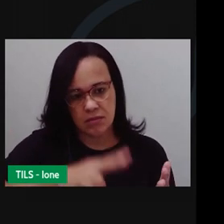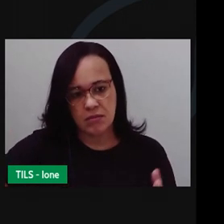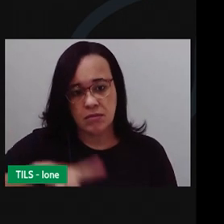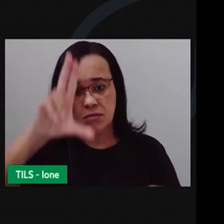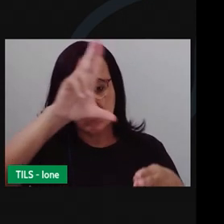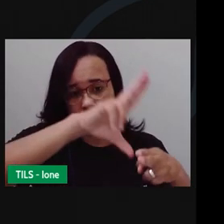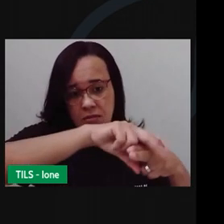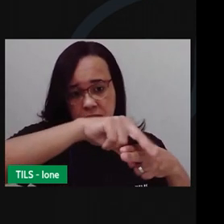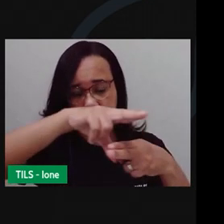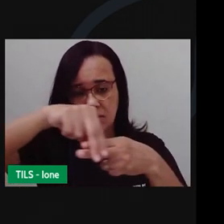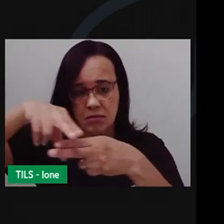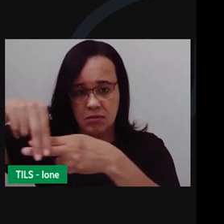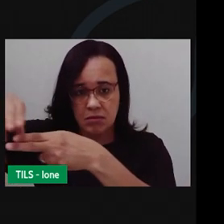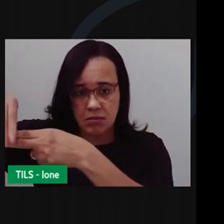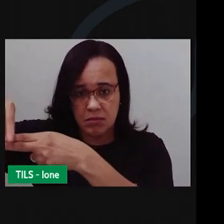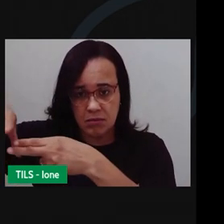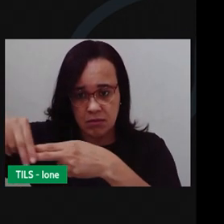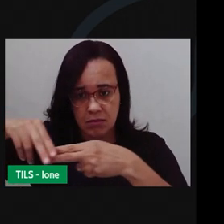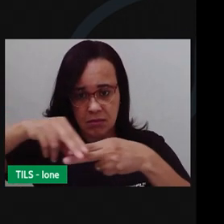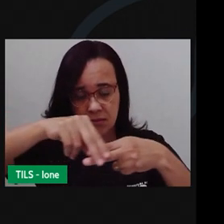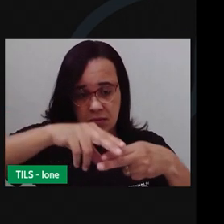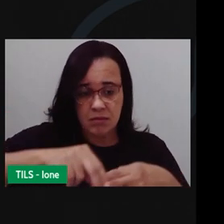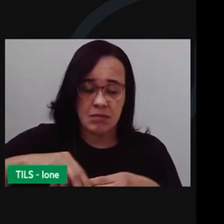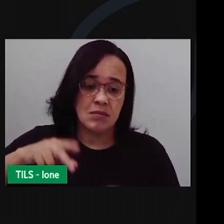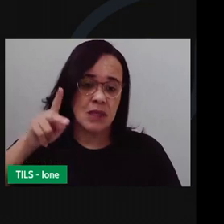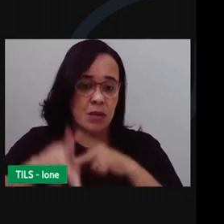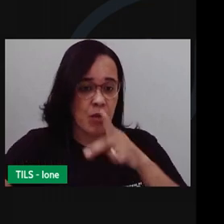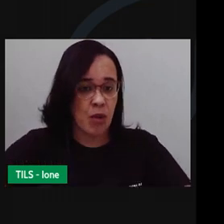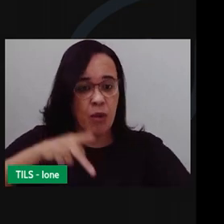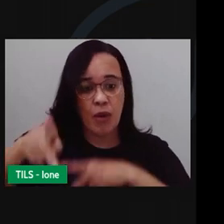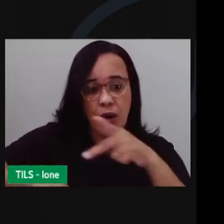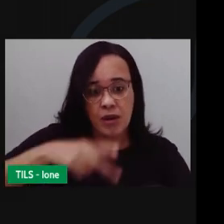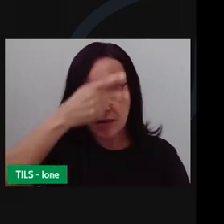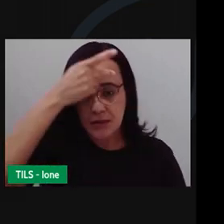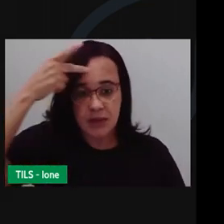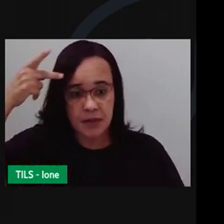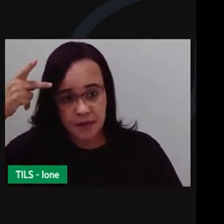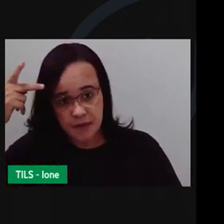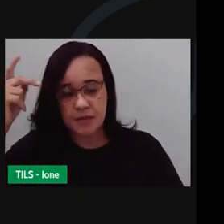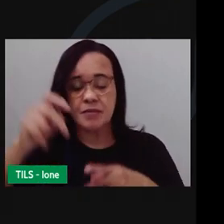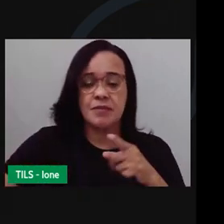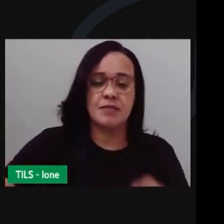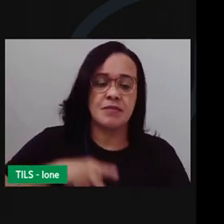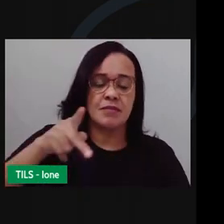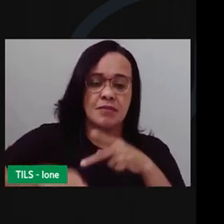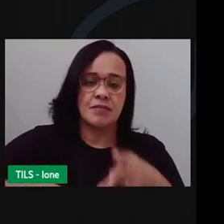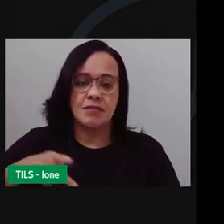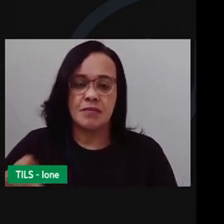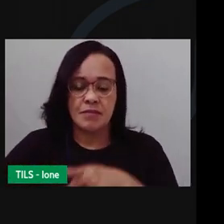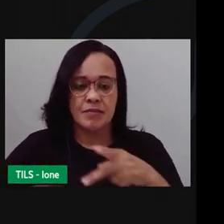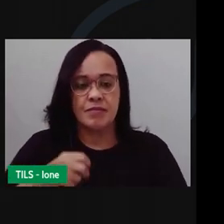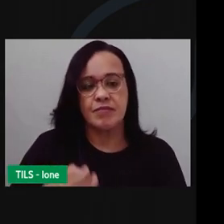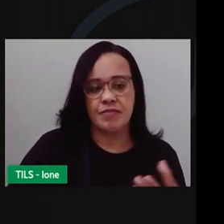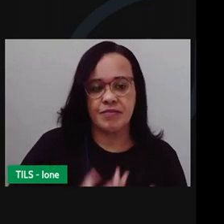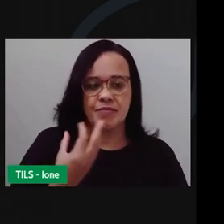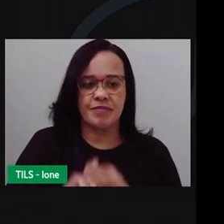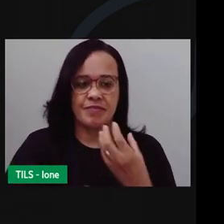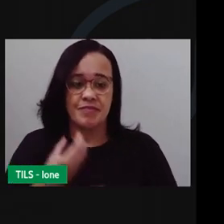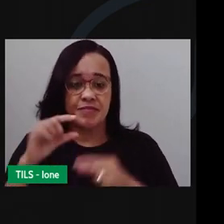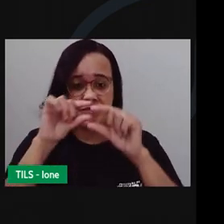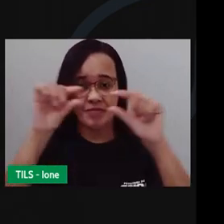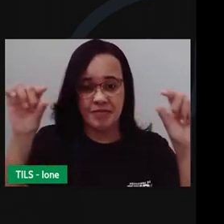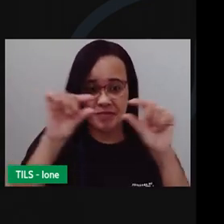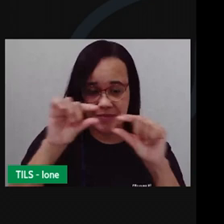é poesia popular, É história contada em versos, tem estrofes a